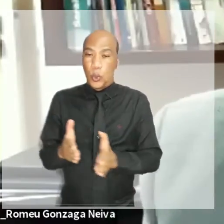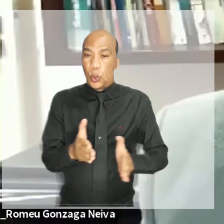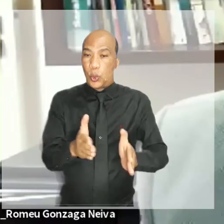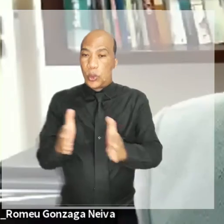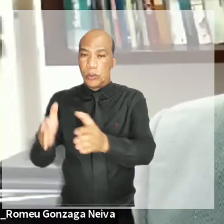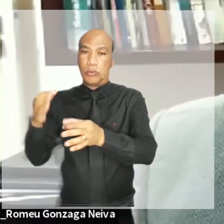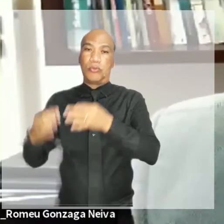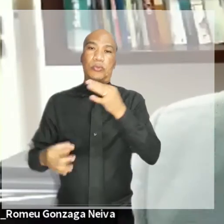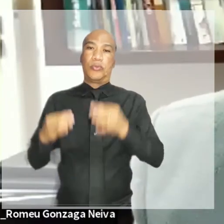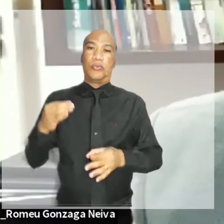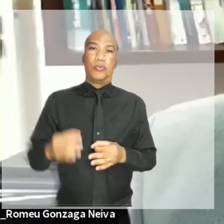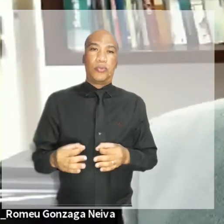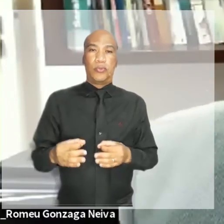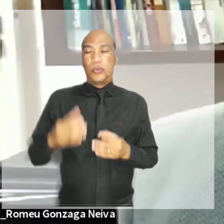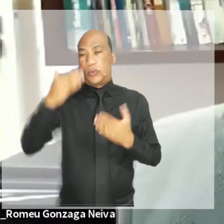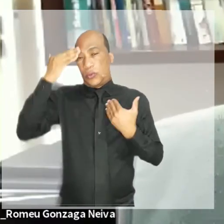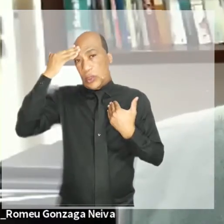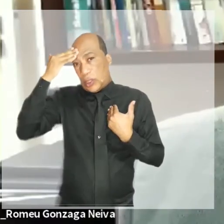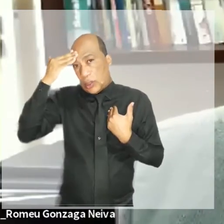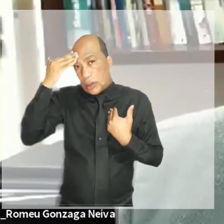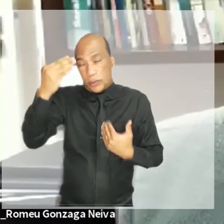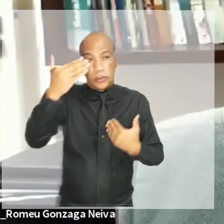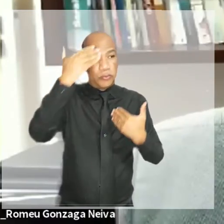agradecendo aos